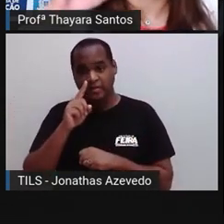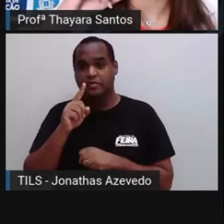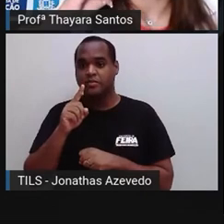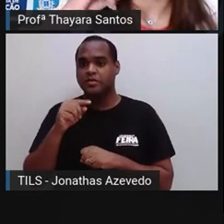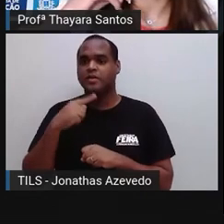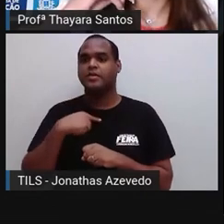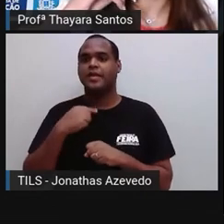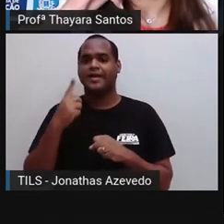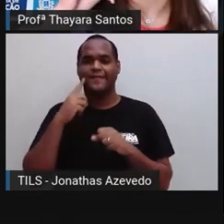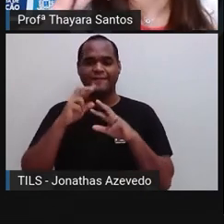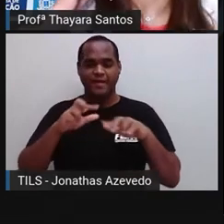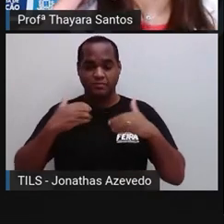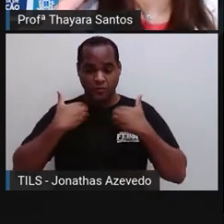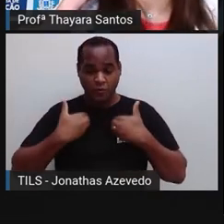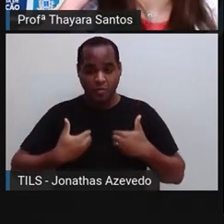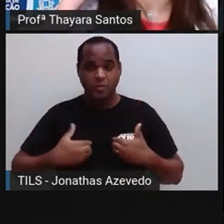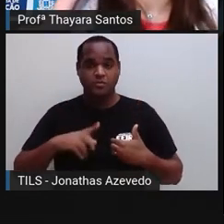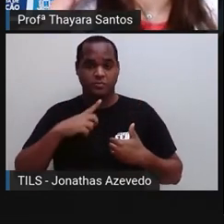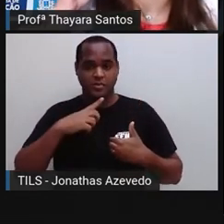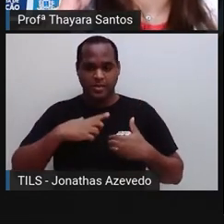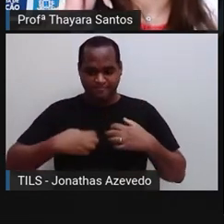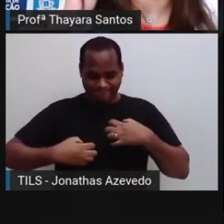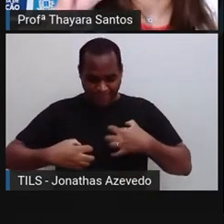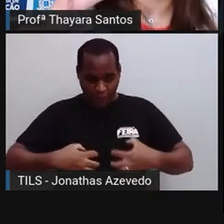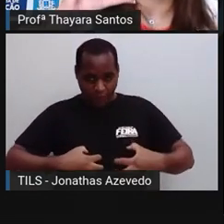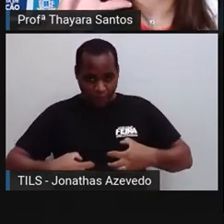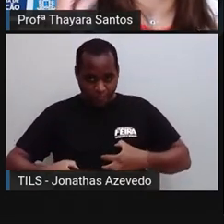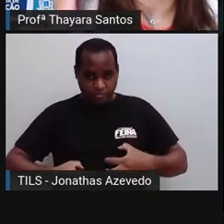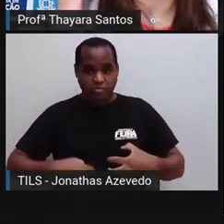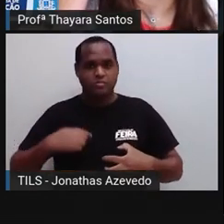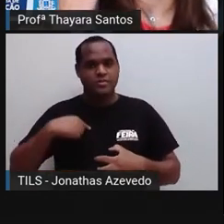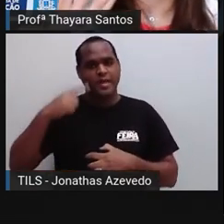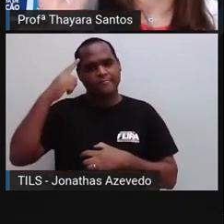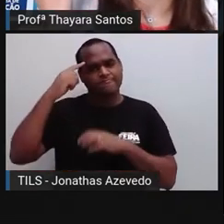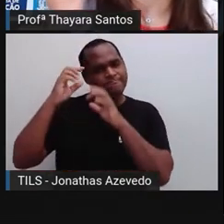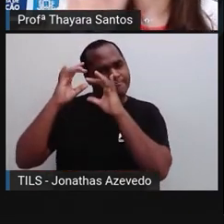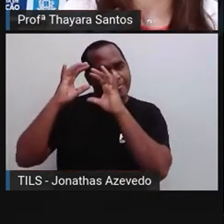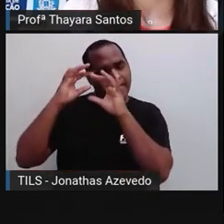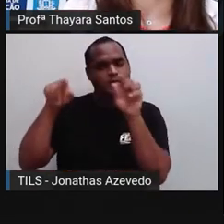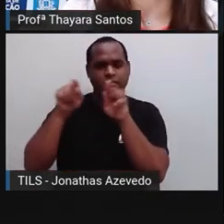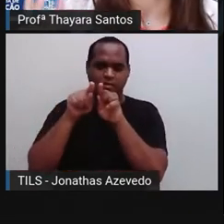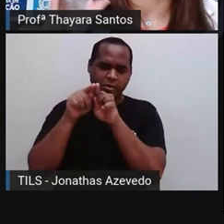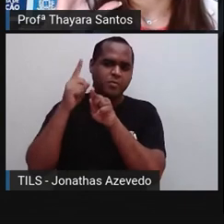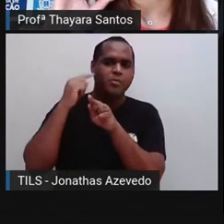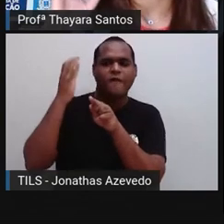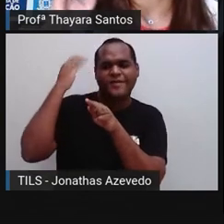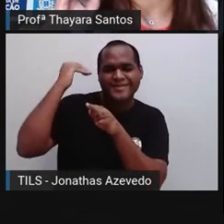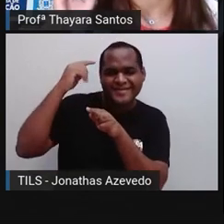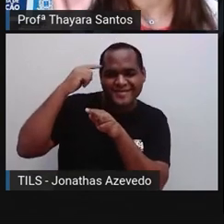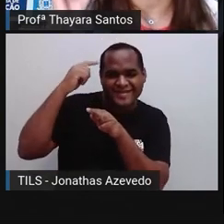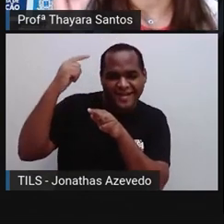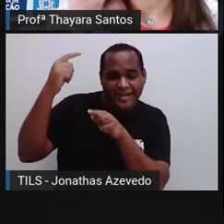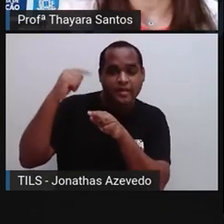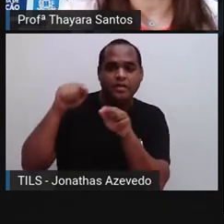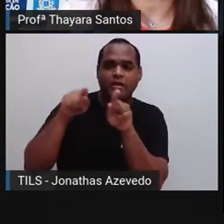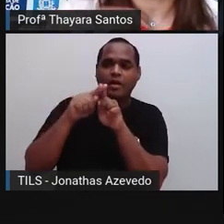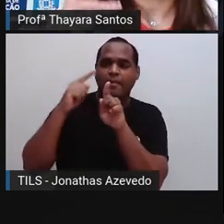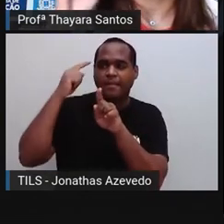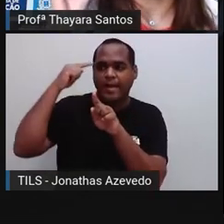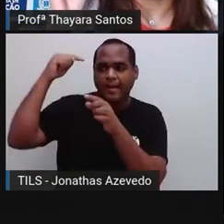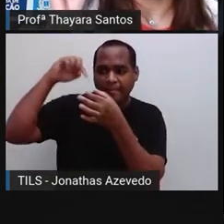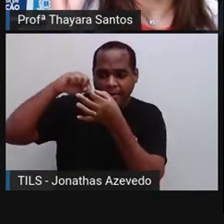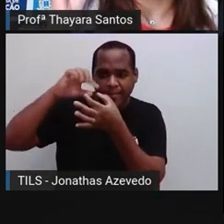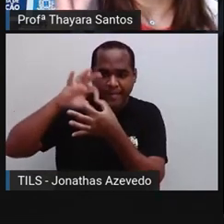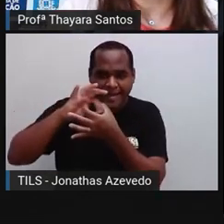as glândulas que a gente tem no corpo, no nosso encéfalo, né? O hipotálamo e também a hipótese, elas começam a mandar comandos